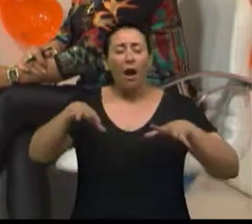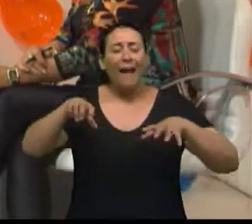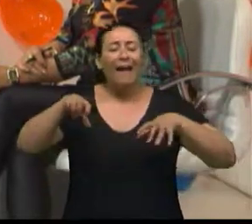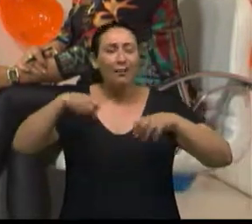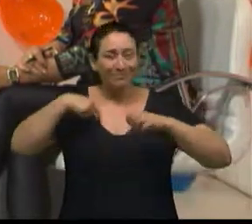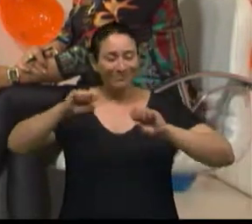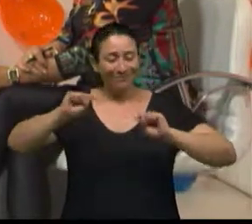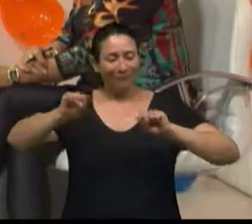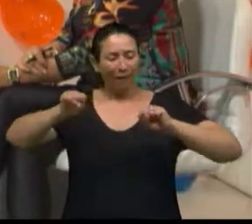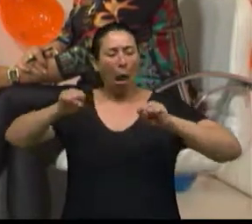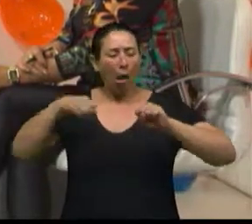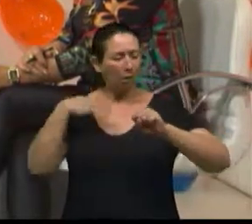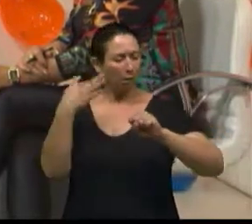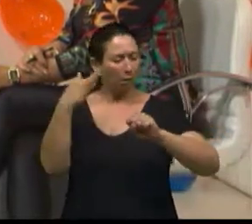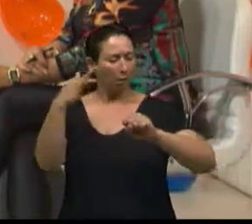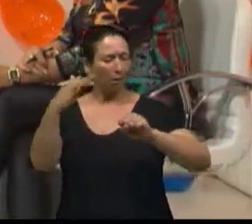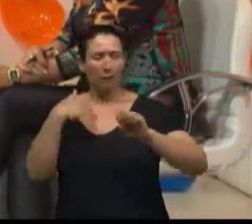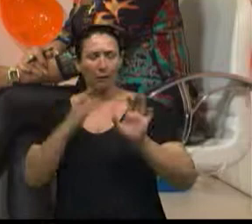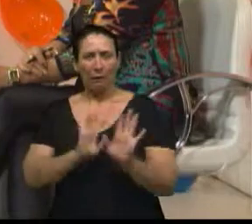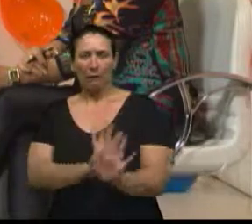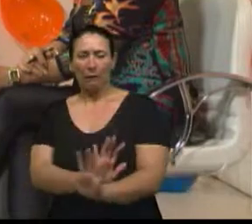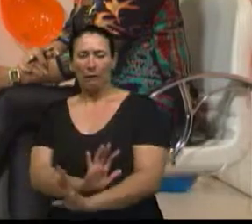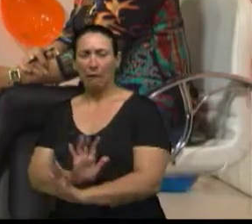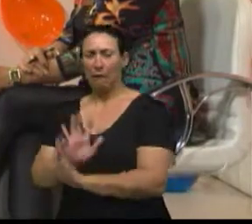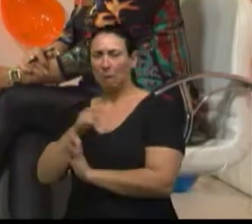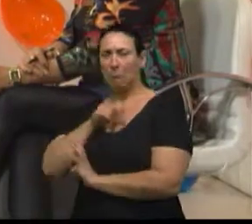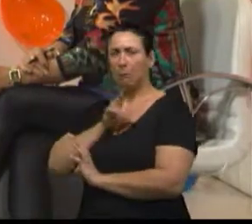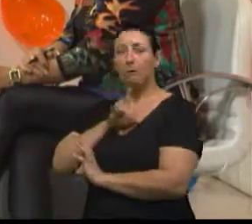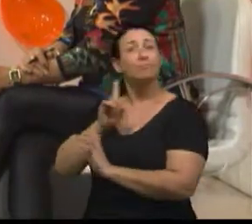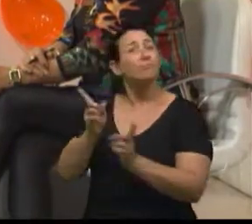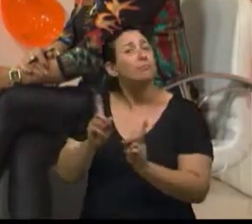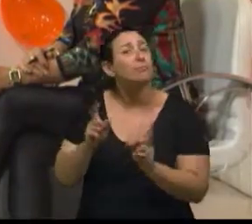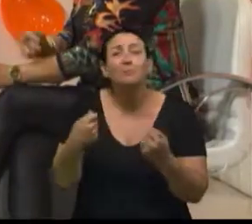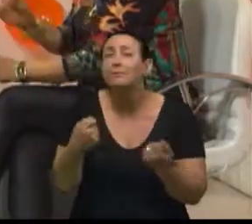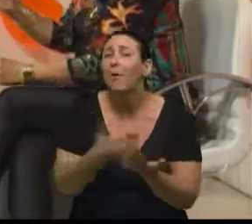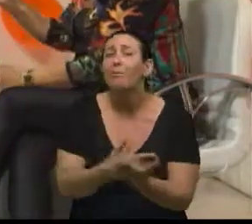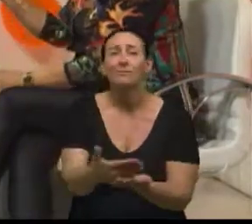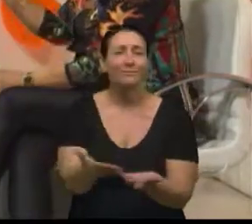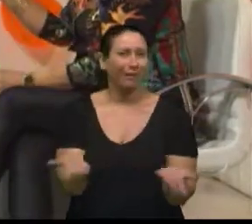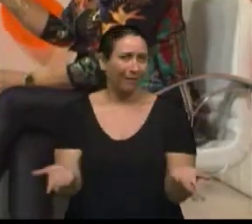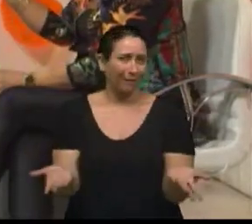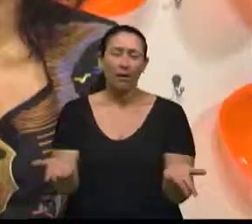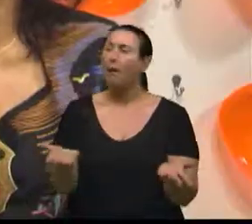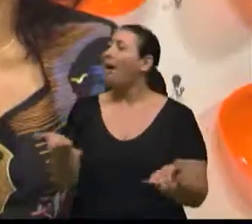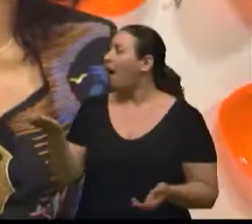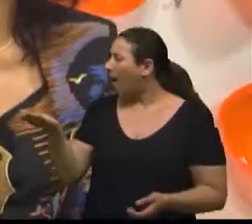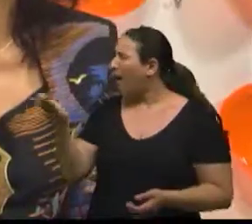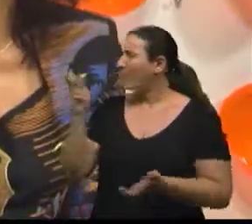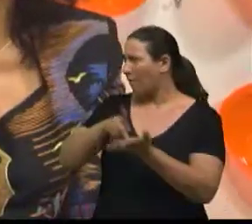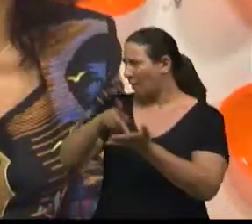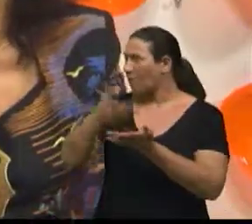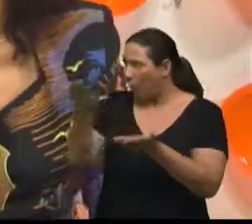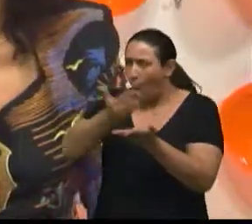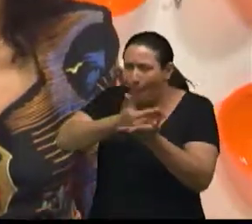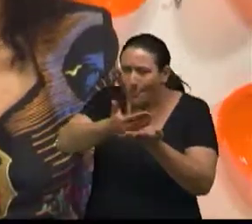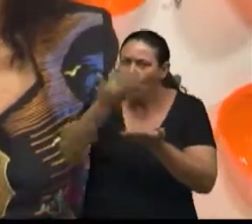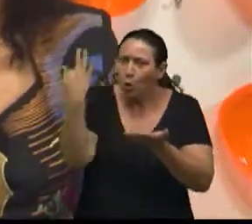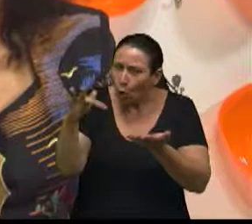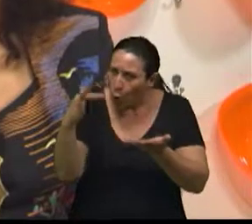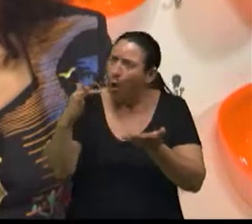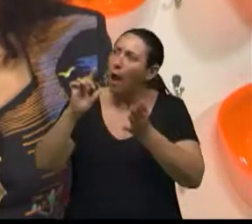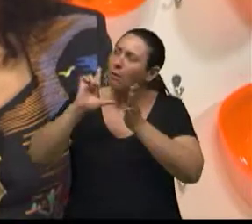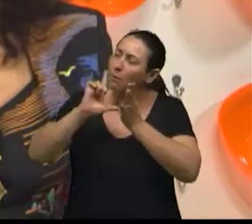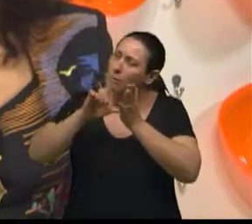vai iniciar o exercício, ele vai ter dor, mas ele vai ter que ter um momento de iniciar. Ou seja, a dor vai passar também na medida que ele se